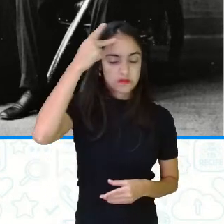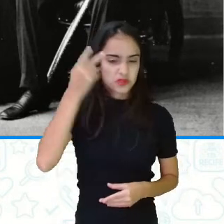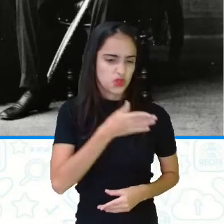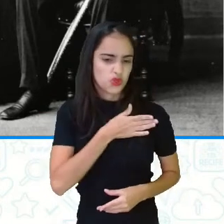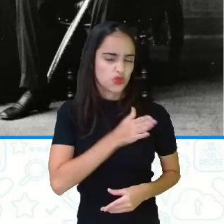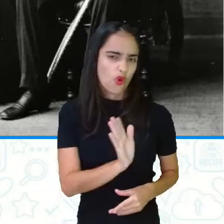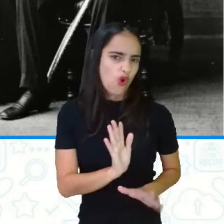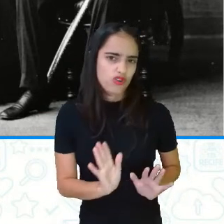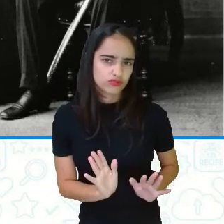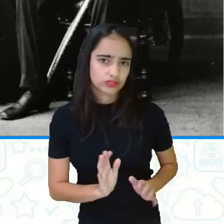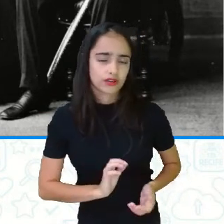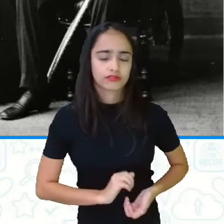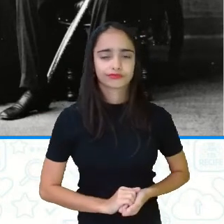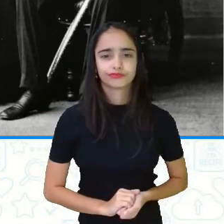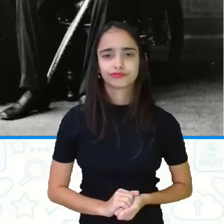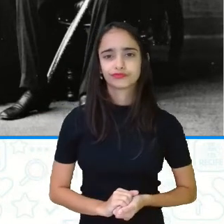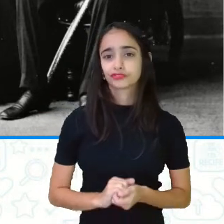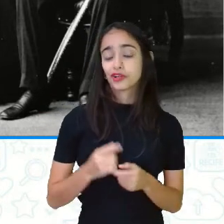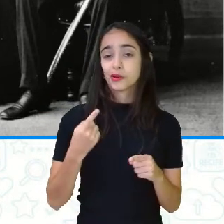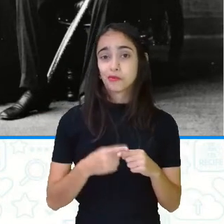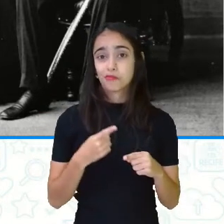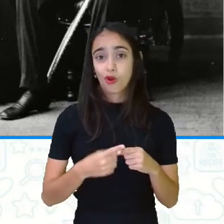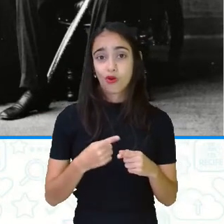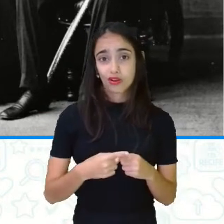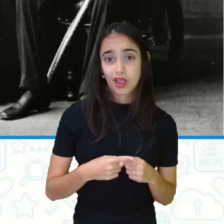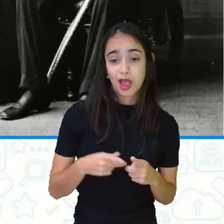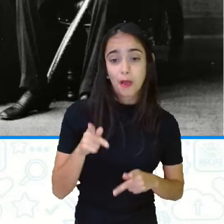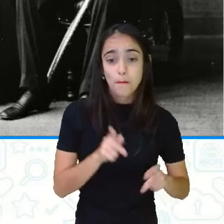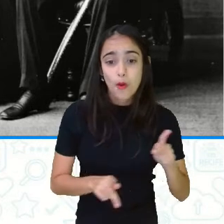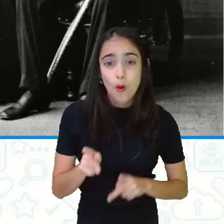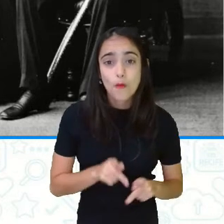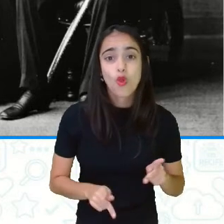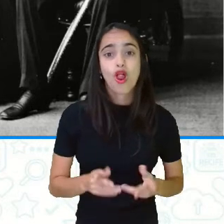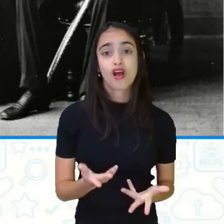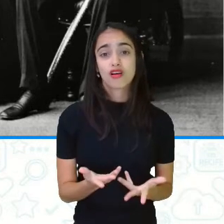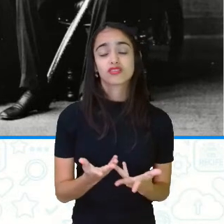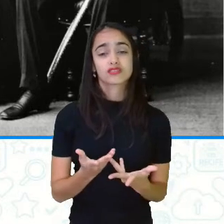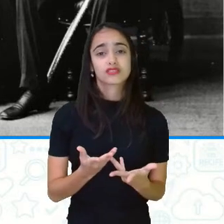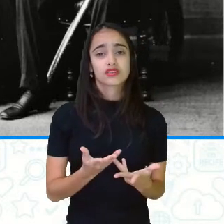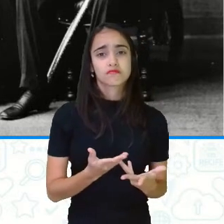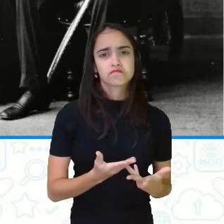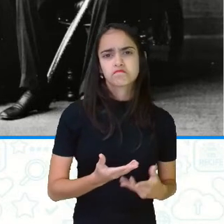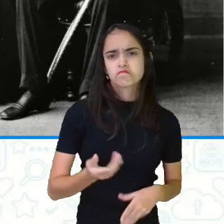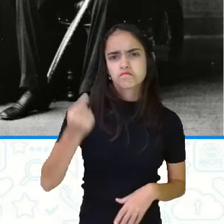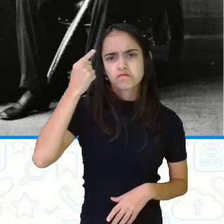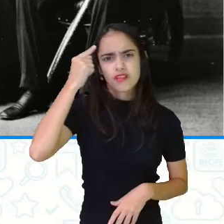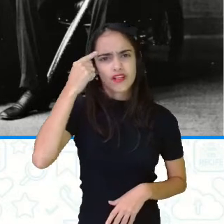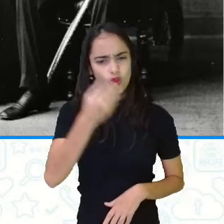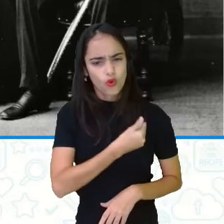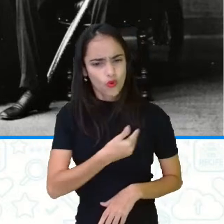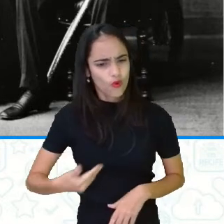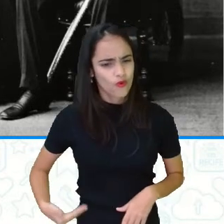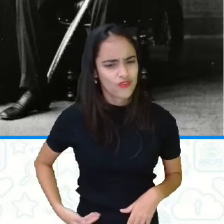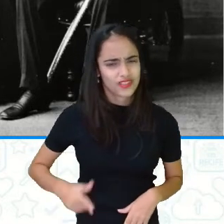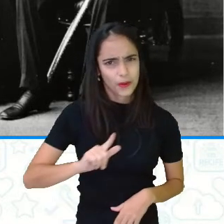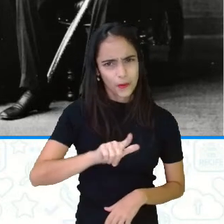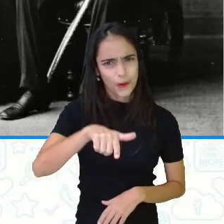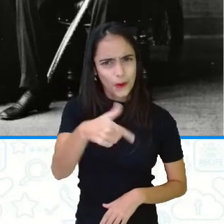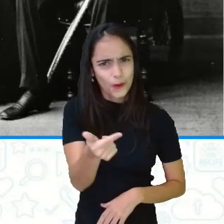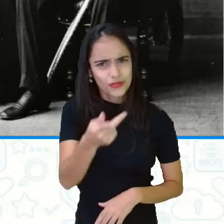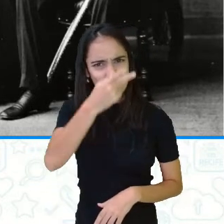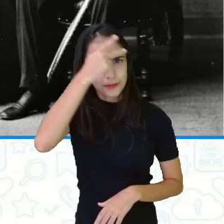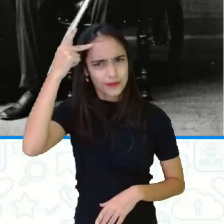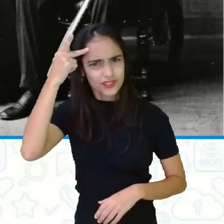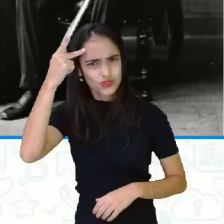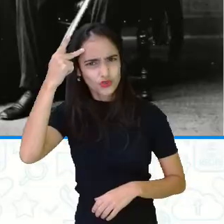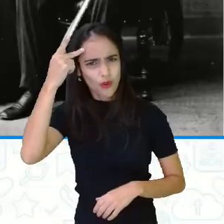diferente, que gerava um receio por parte da população que fosse governado por um estrangeiro. Eles não queriam que fosse